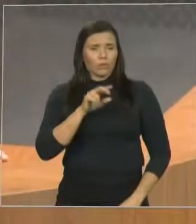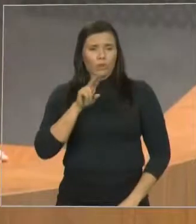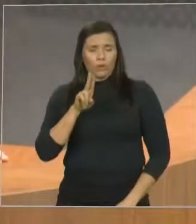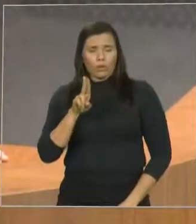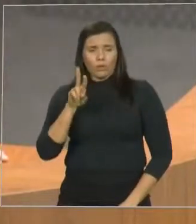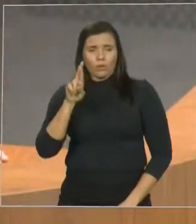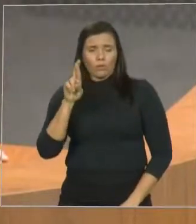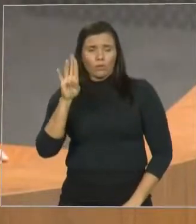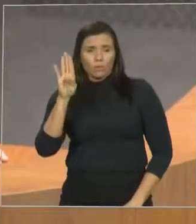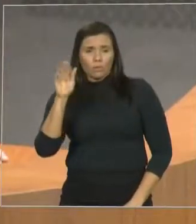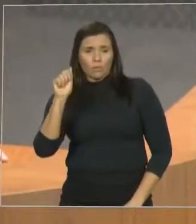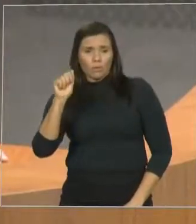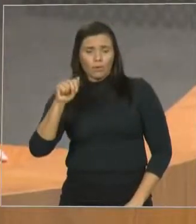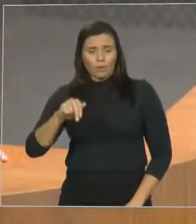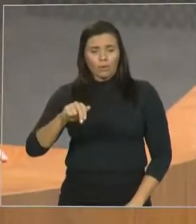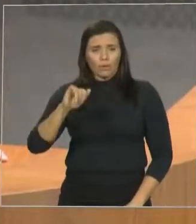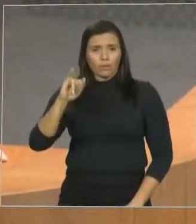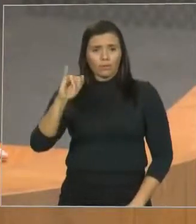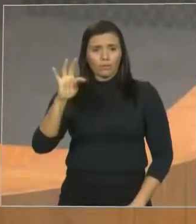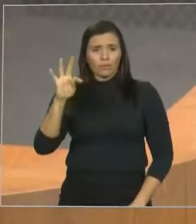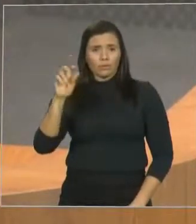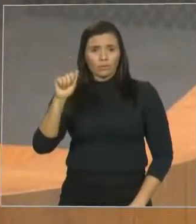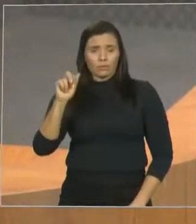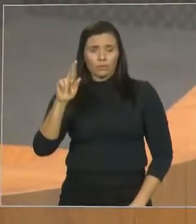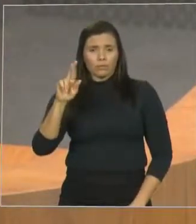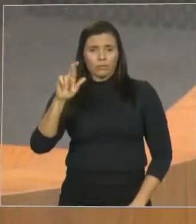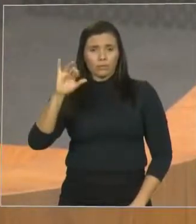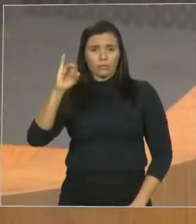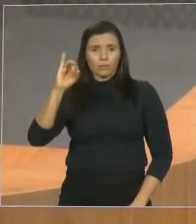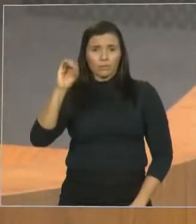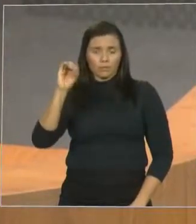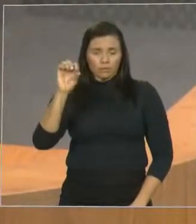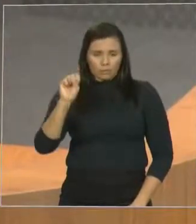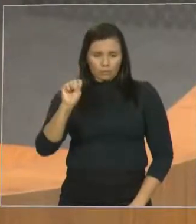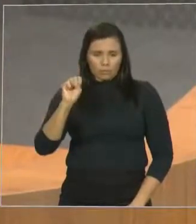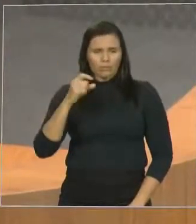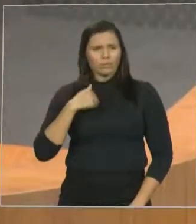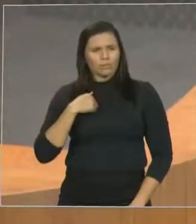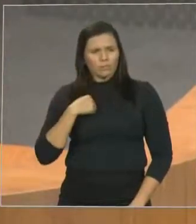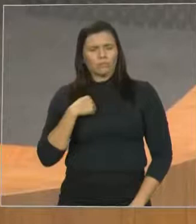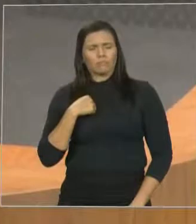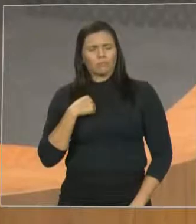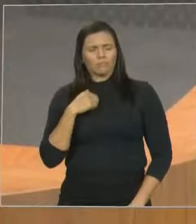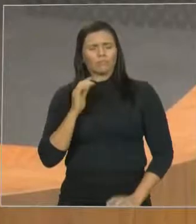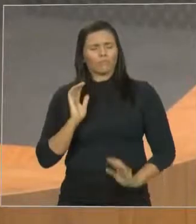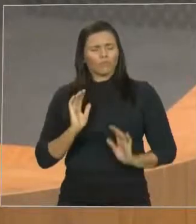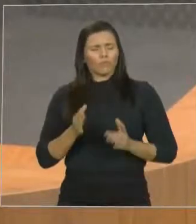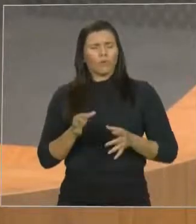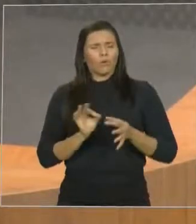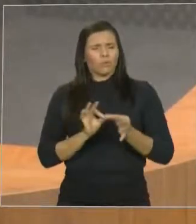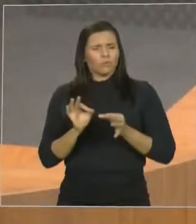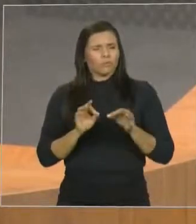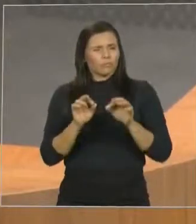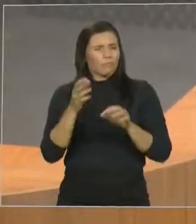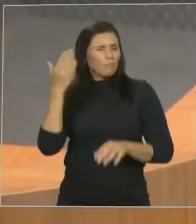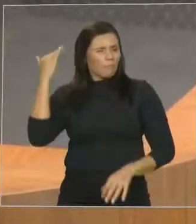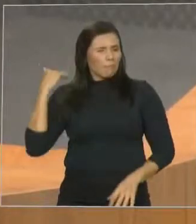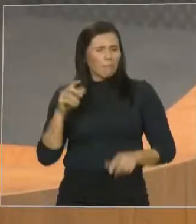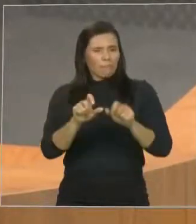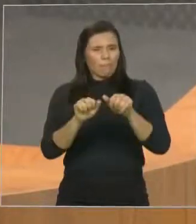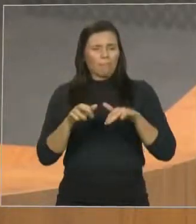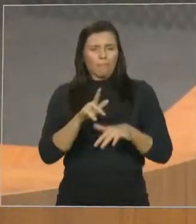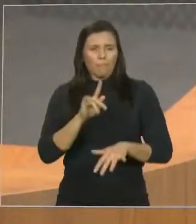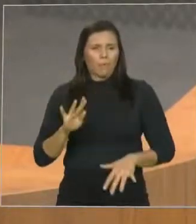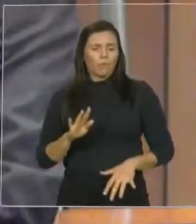é um parceiro também nosso, já fizemos uma audiência pública em que discutimos a